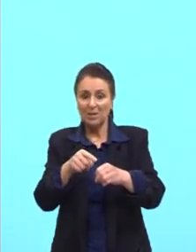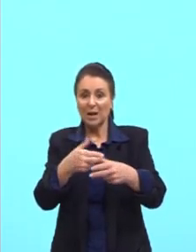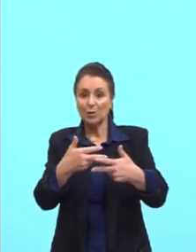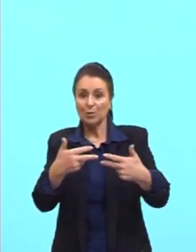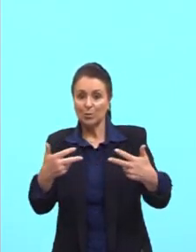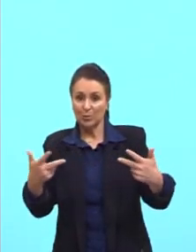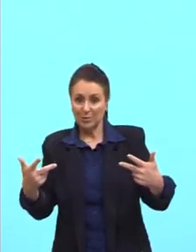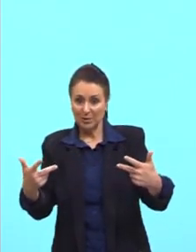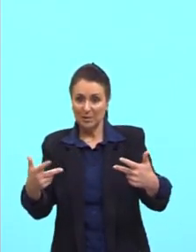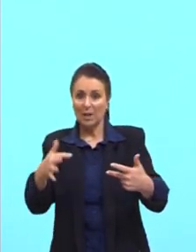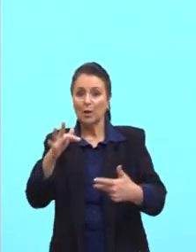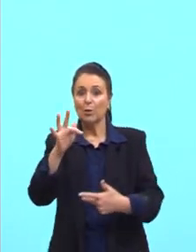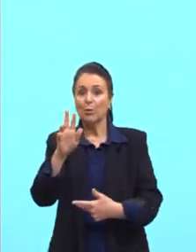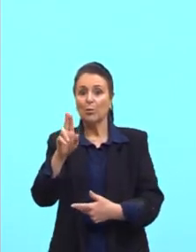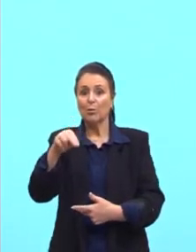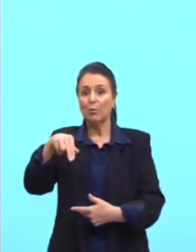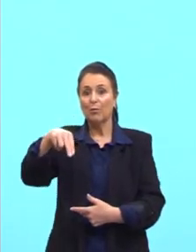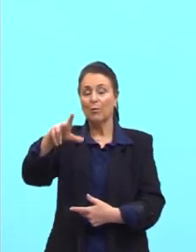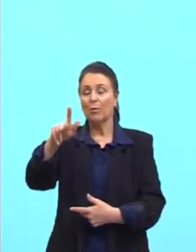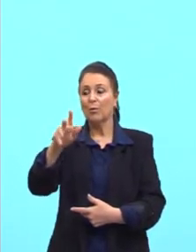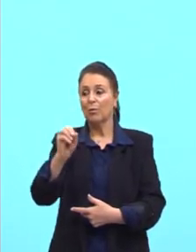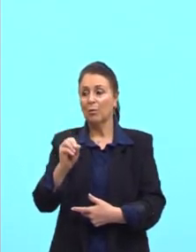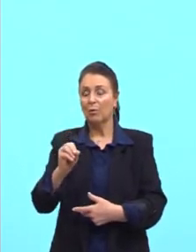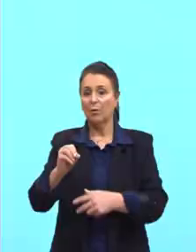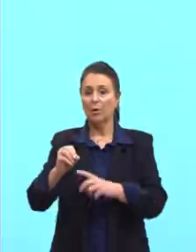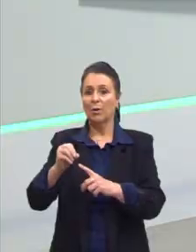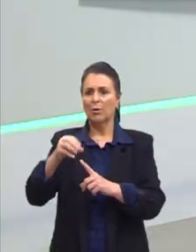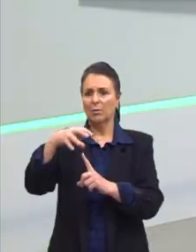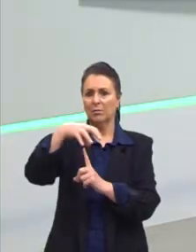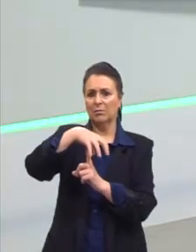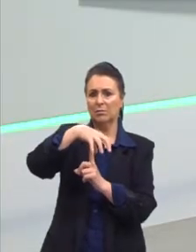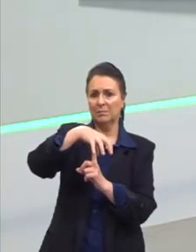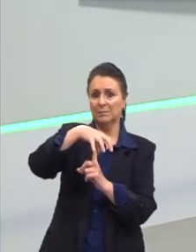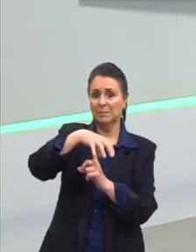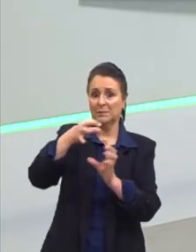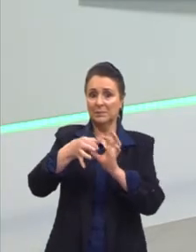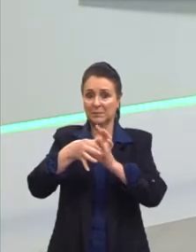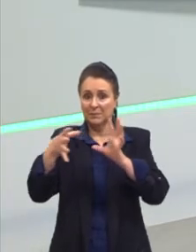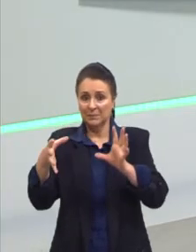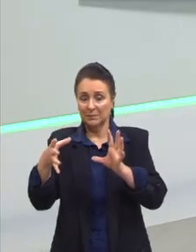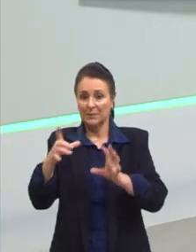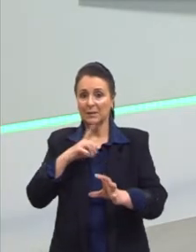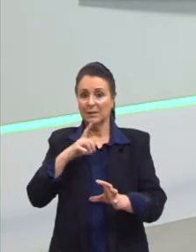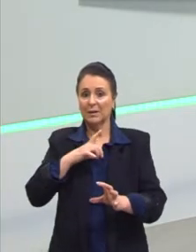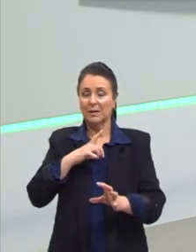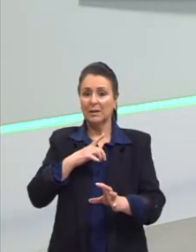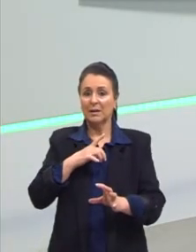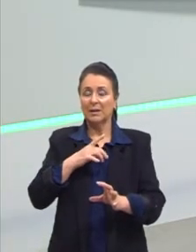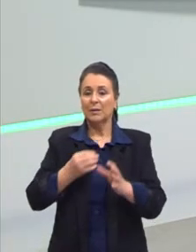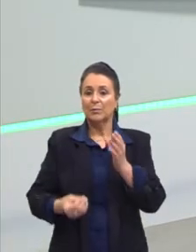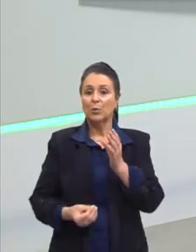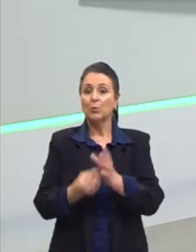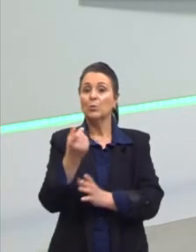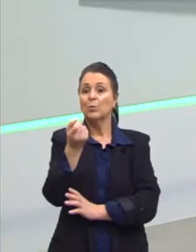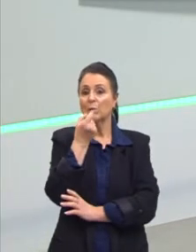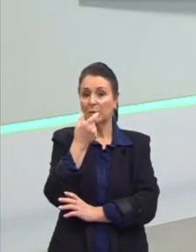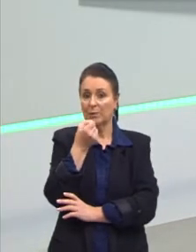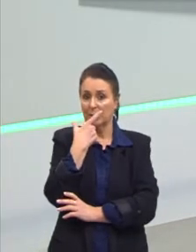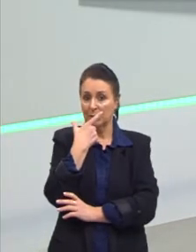que o fungo libera inibe. Então, assim que produz também o antibiótico.